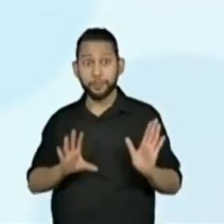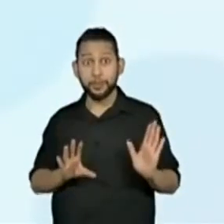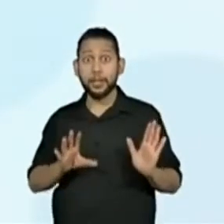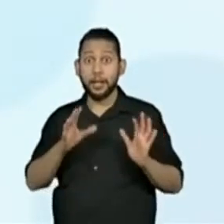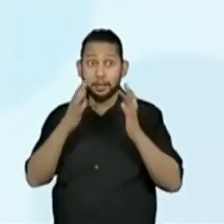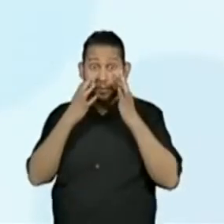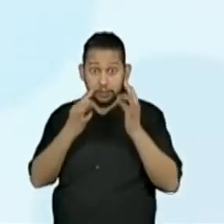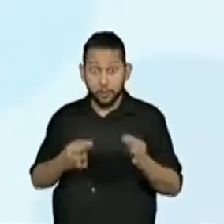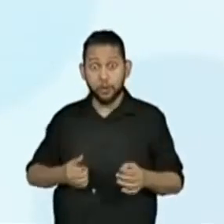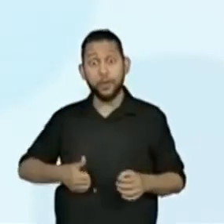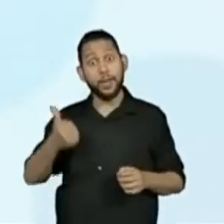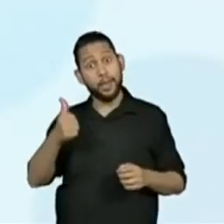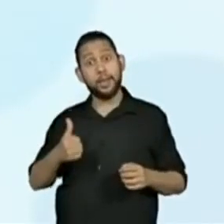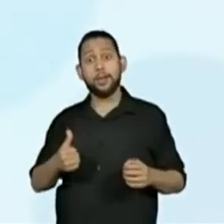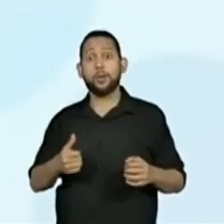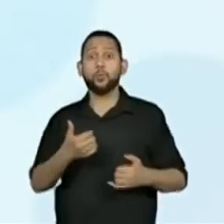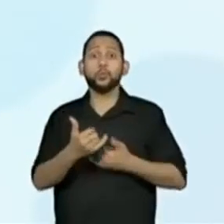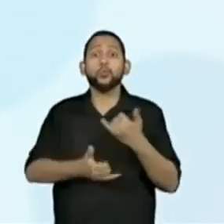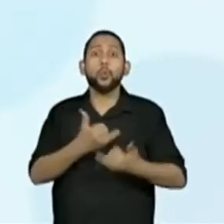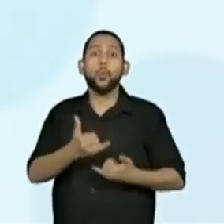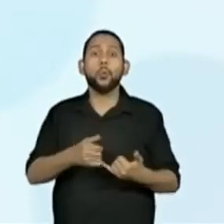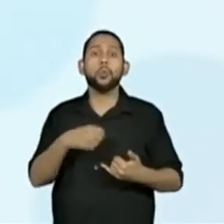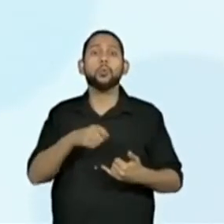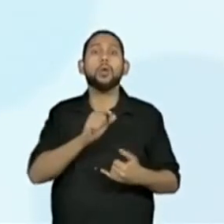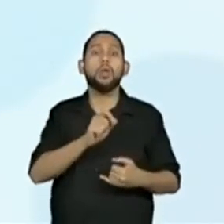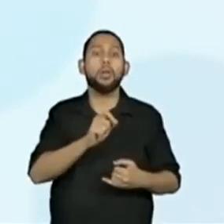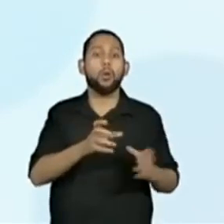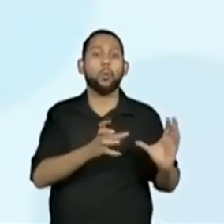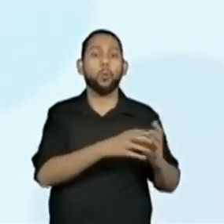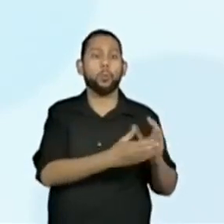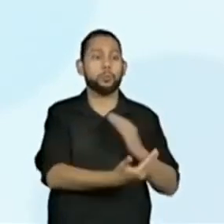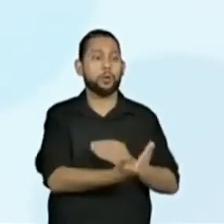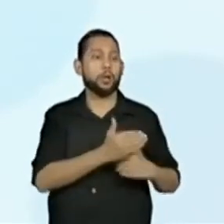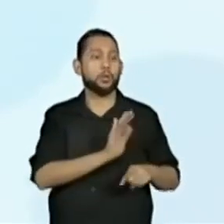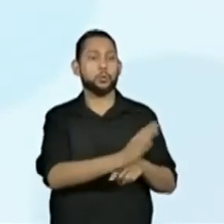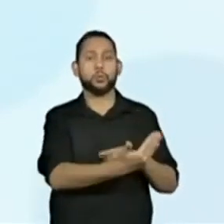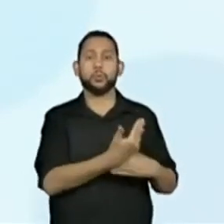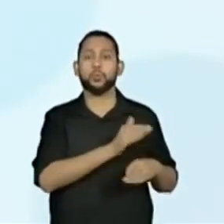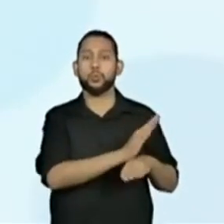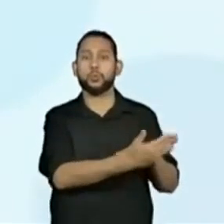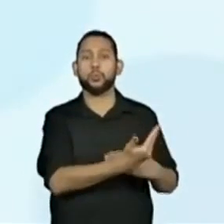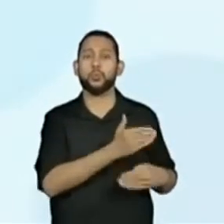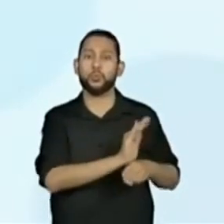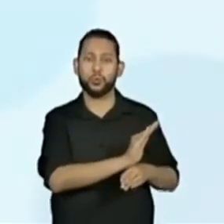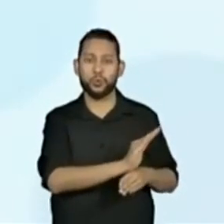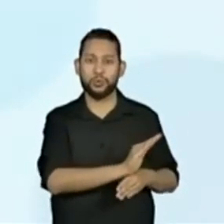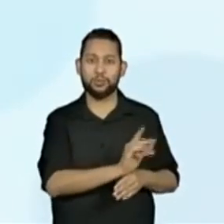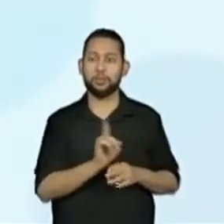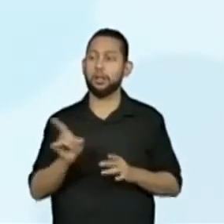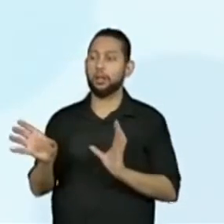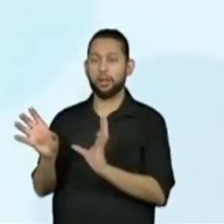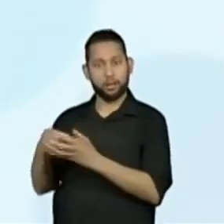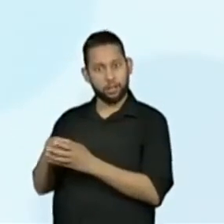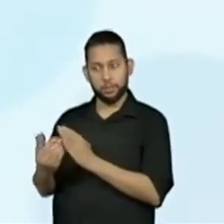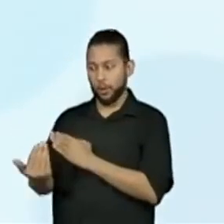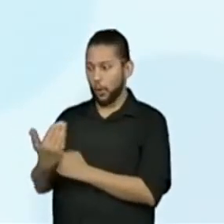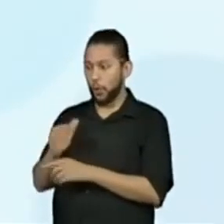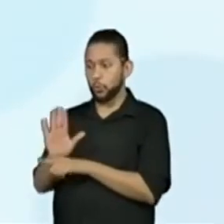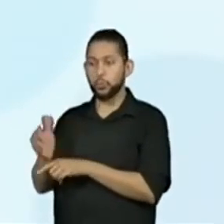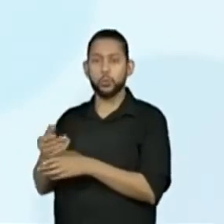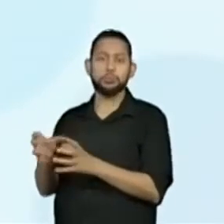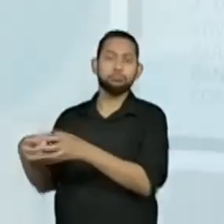jogo colaborativo. É um jogo em que vocês precisam, como equipe, se